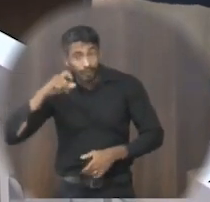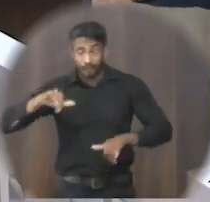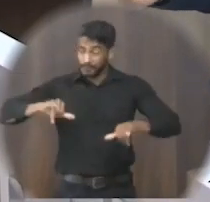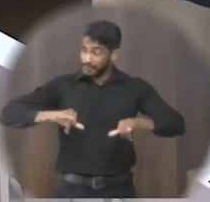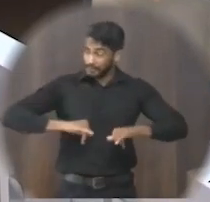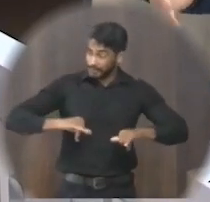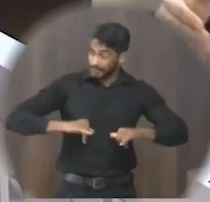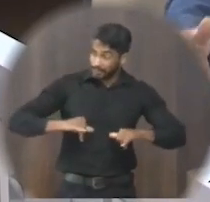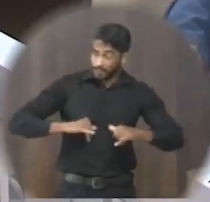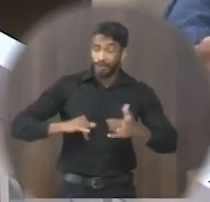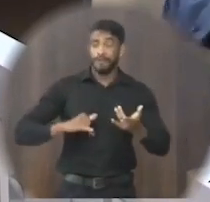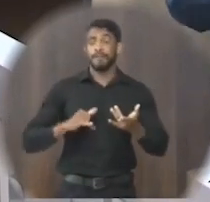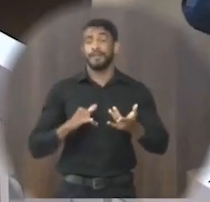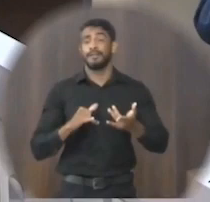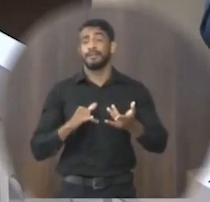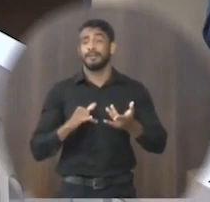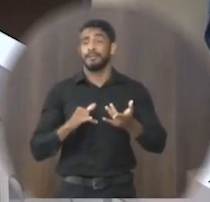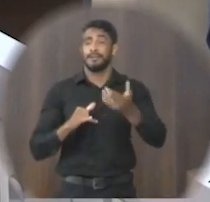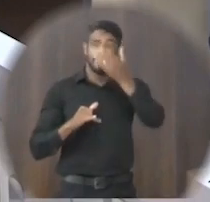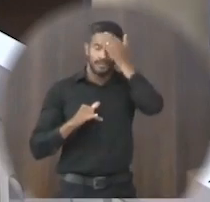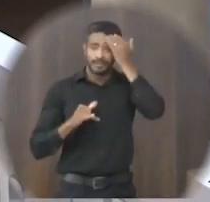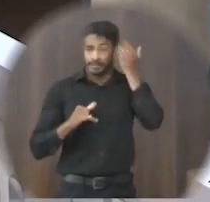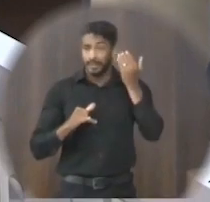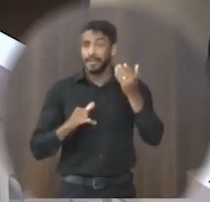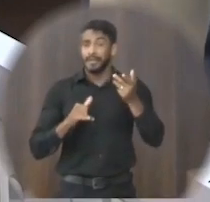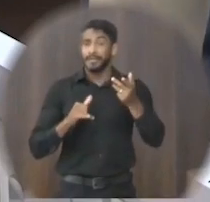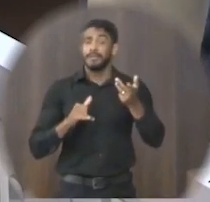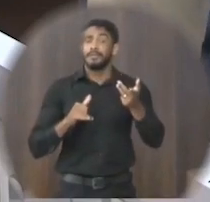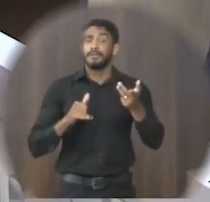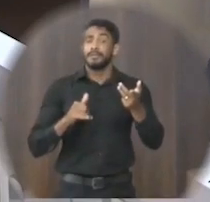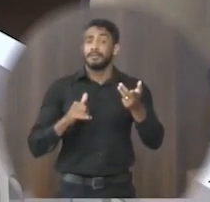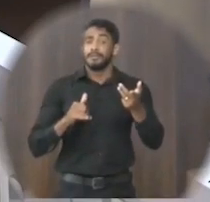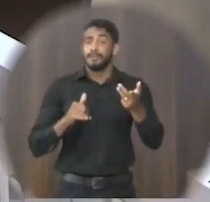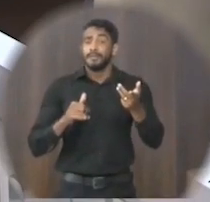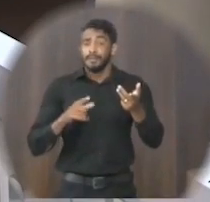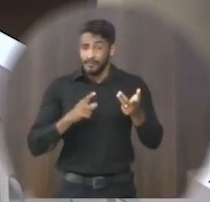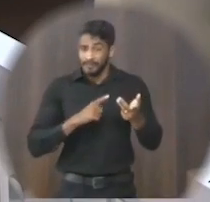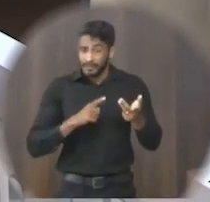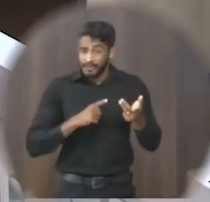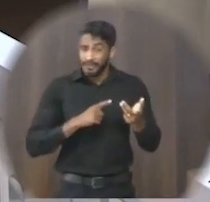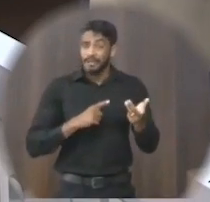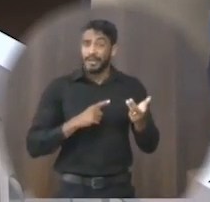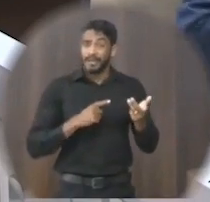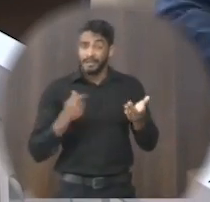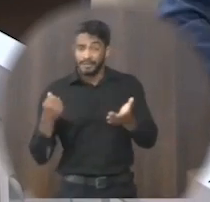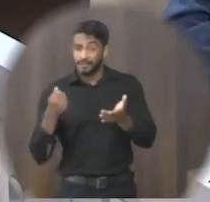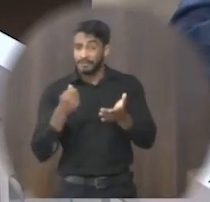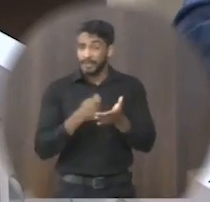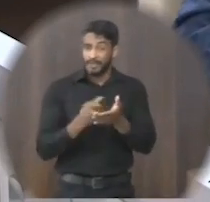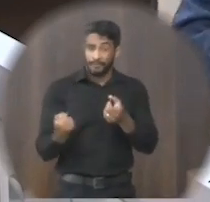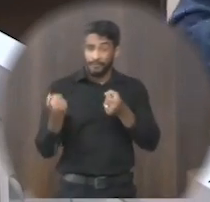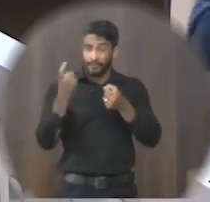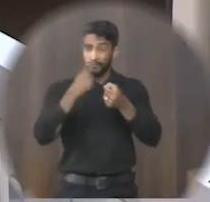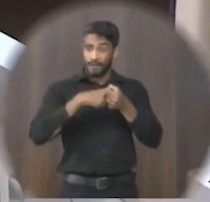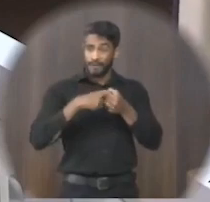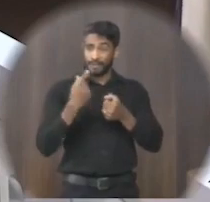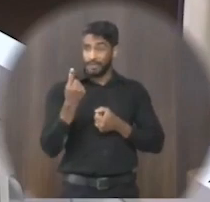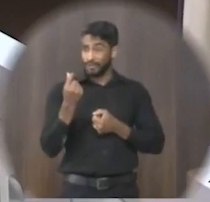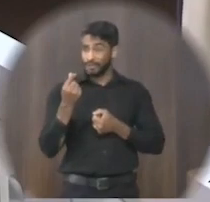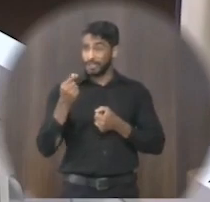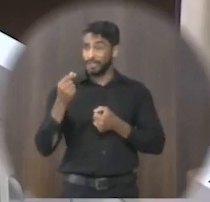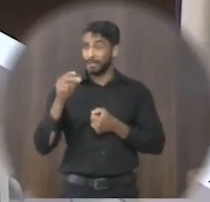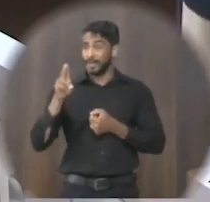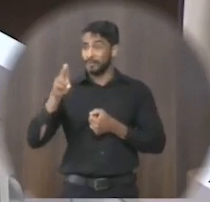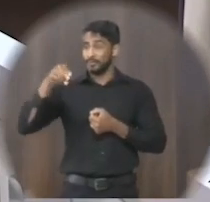sou educador mas sou policial militar é órgão público então vai deixar o dinheiro voltar para a União em vez de